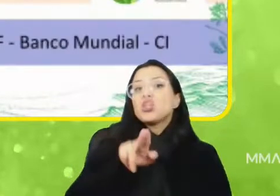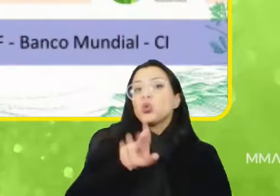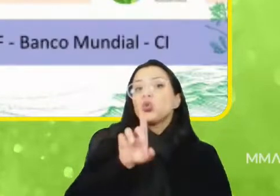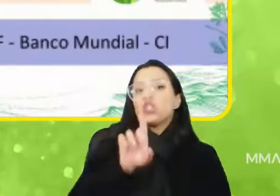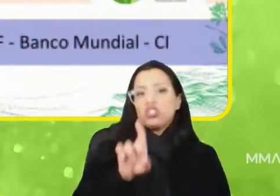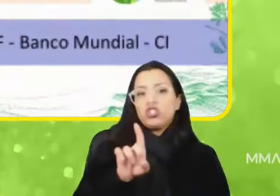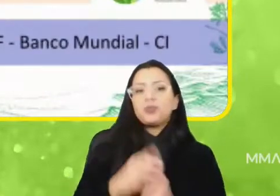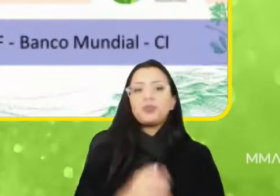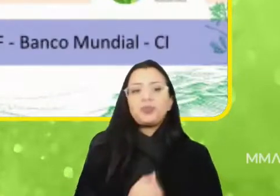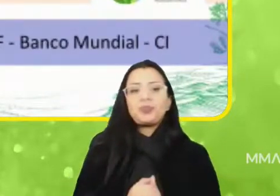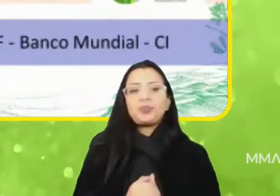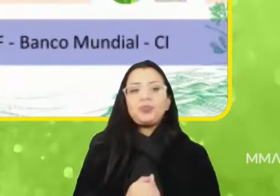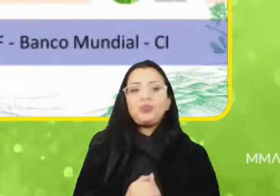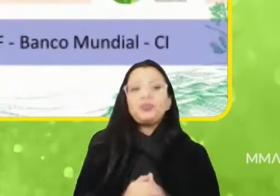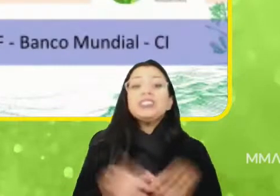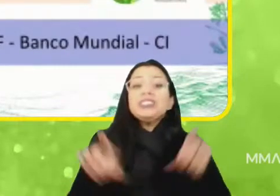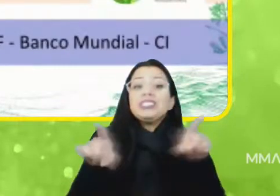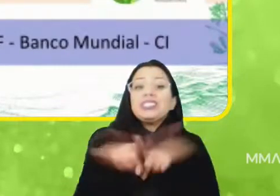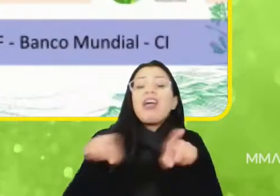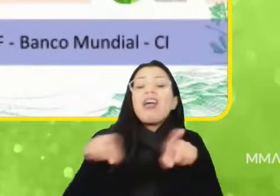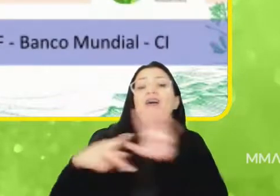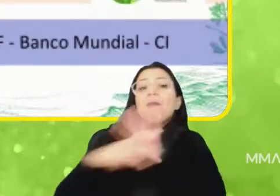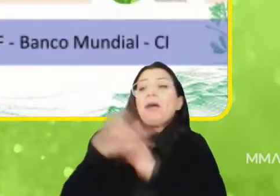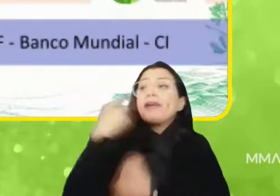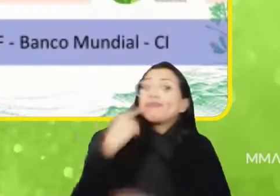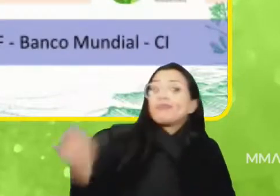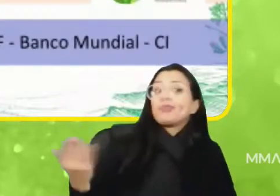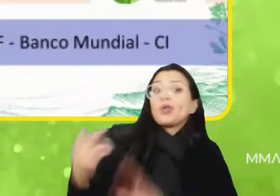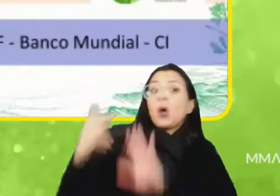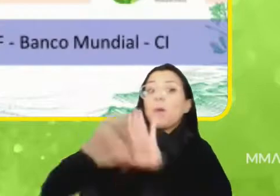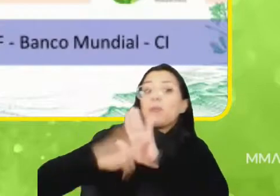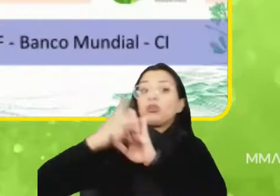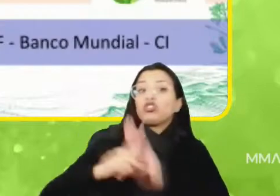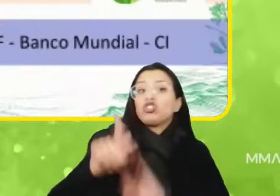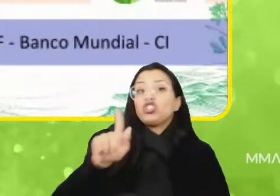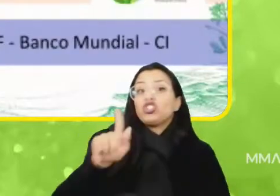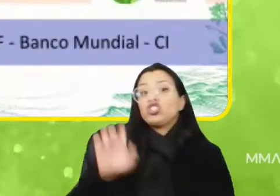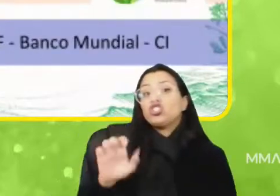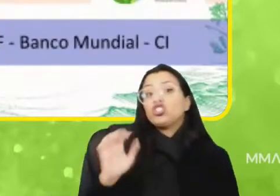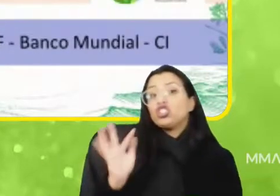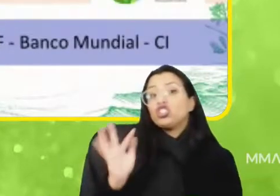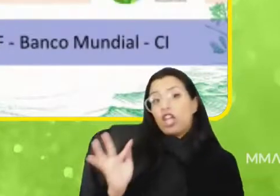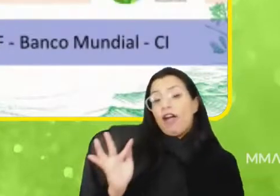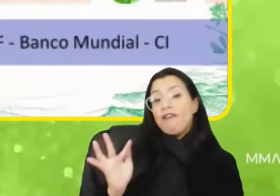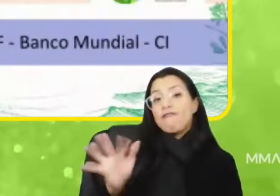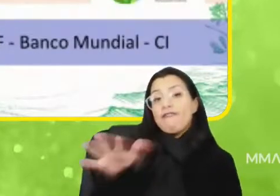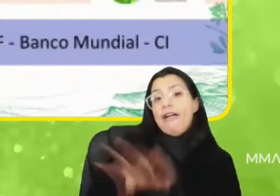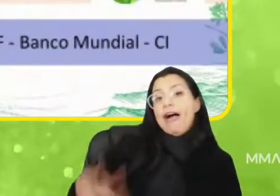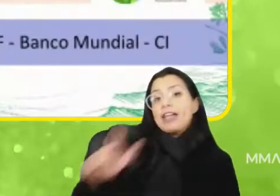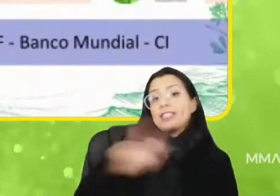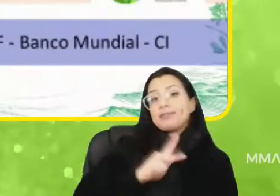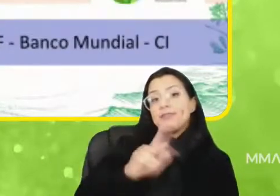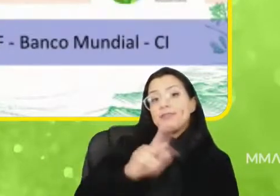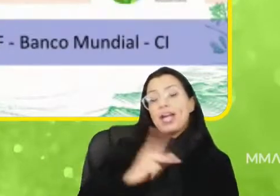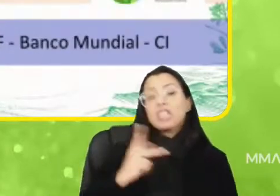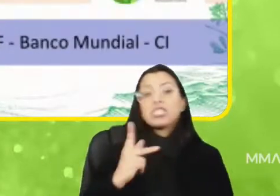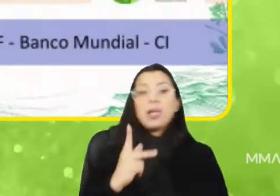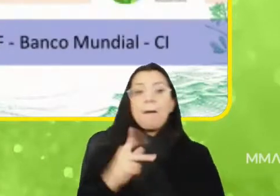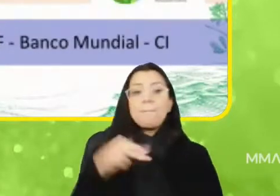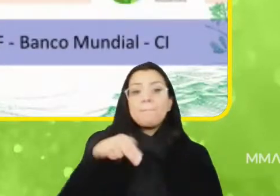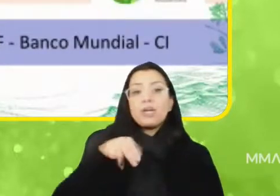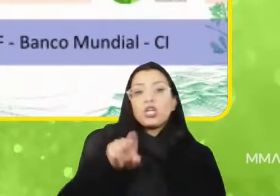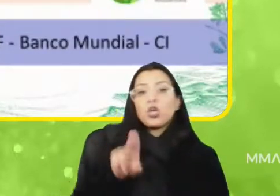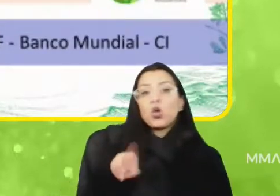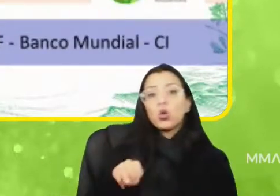projeto GF Áreas Privadas, com apoio do PNUMA e do IIS. E também o projeto Paisagens